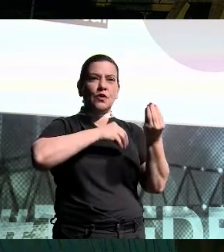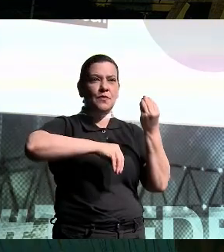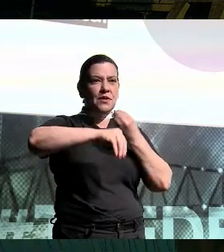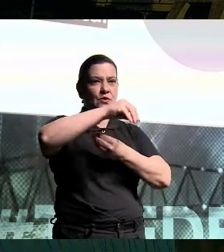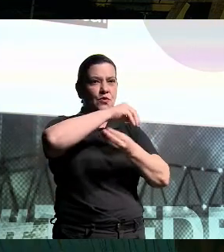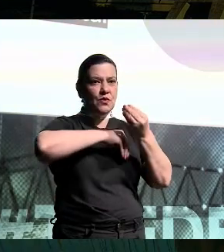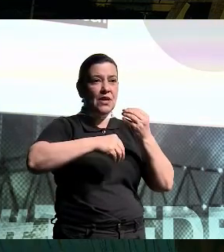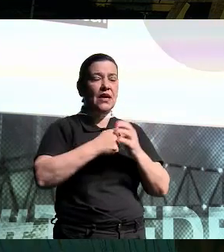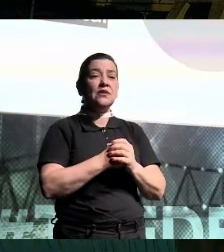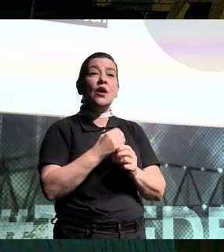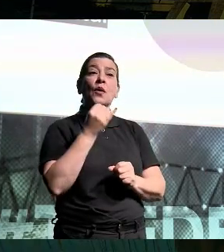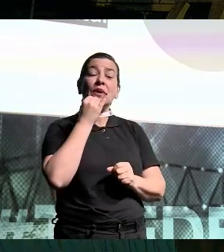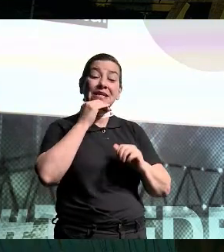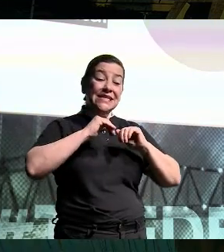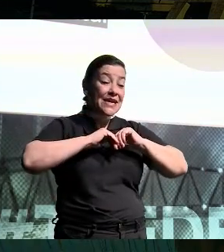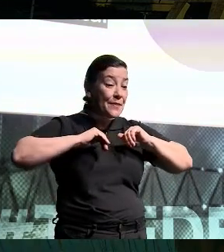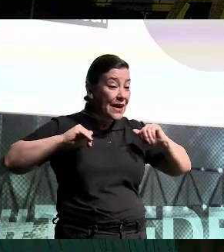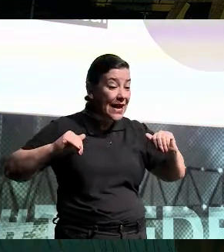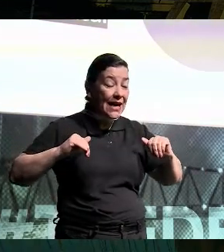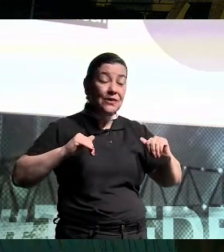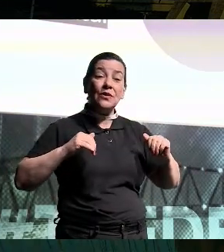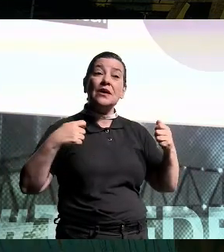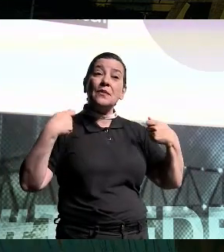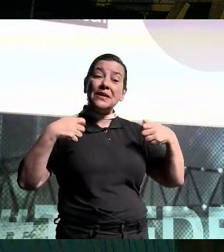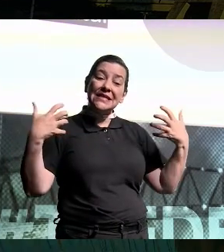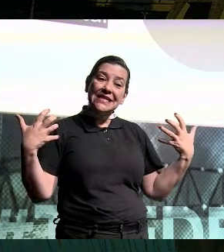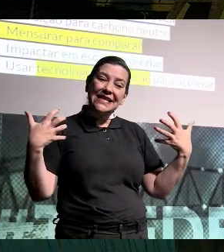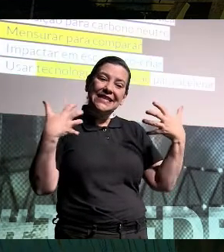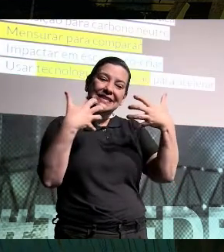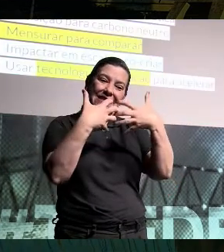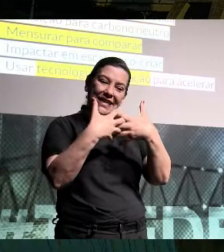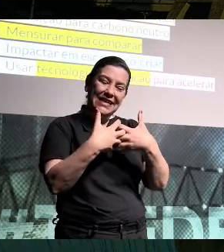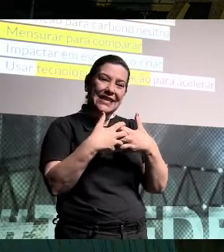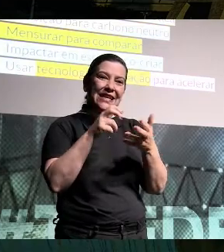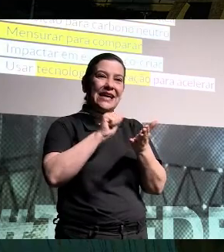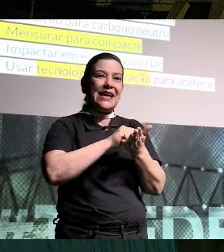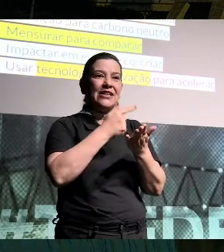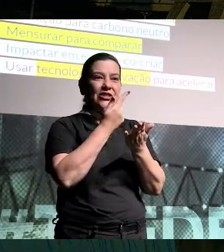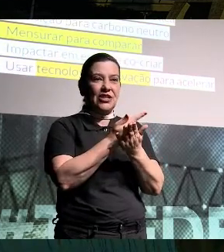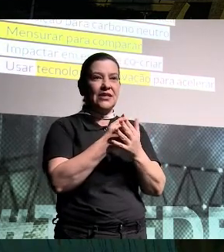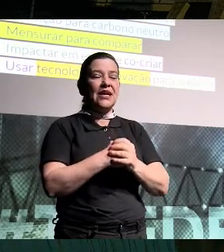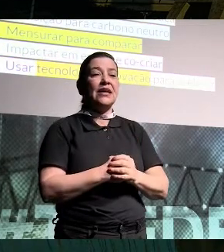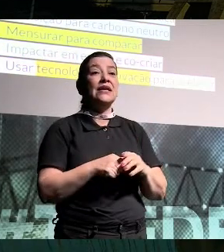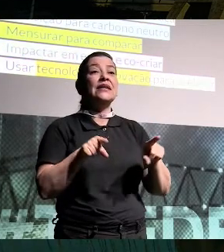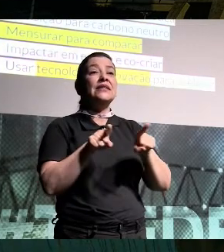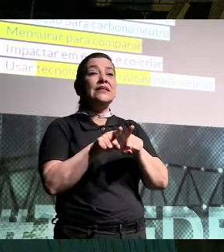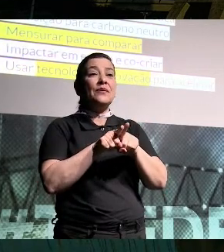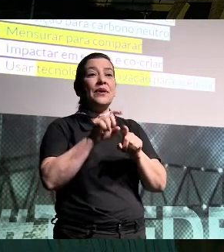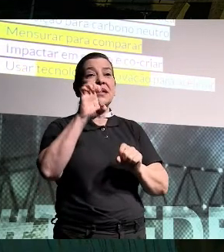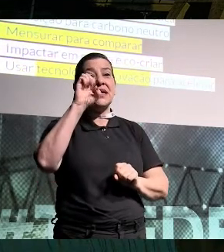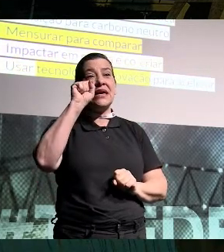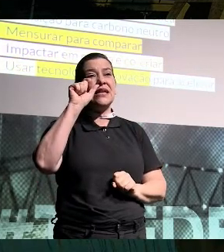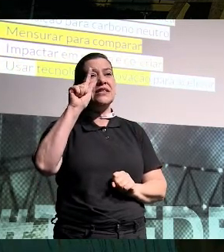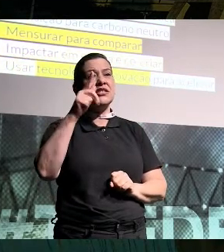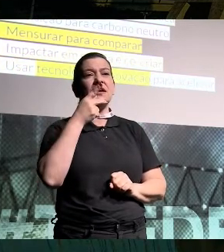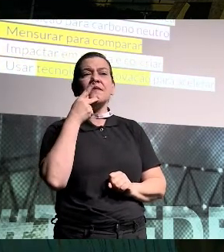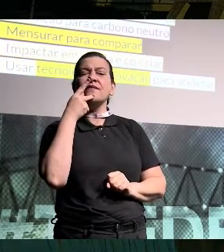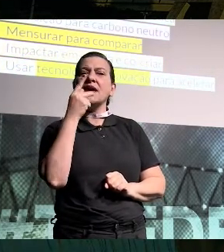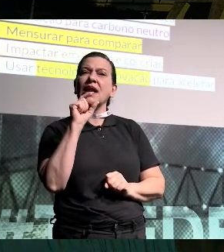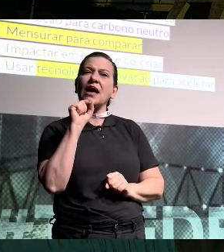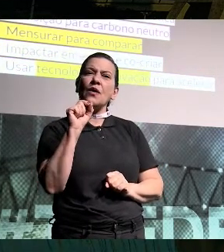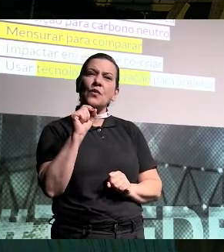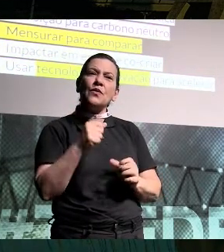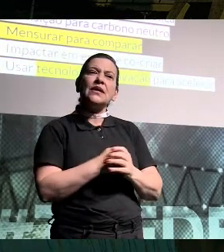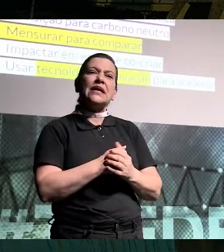ser coisas acontecendo em separado. A gente precisa integrar essas agendas e unir esforços. E falar em ESG é, no fim, falar de uma relação de